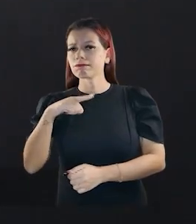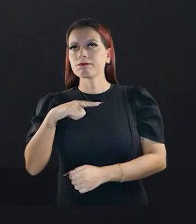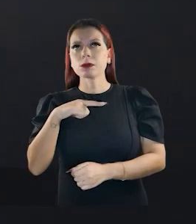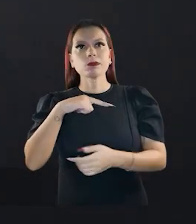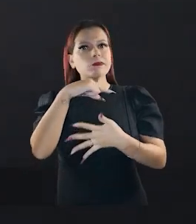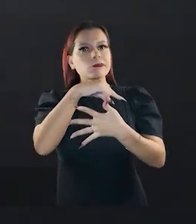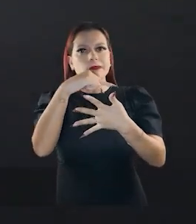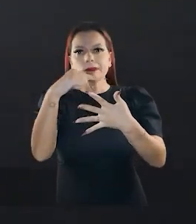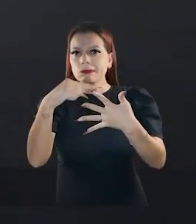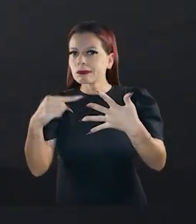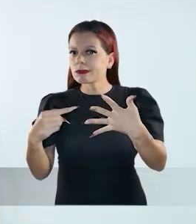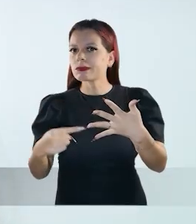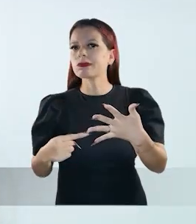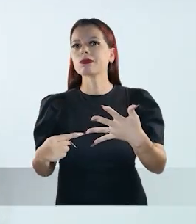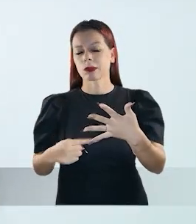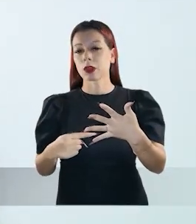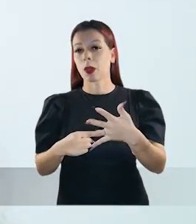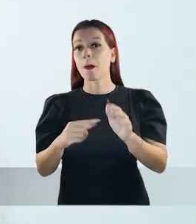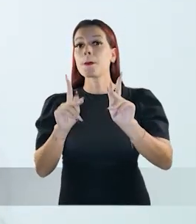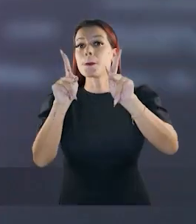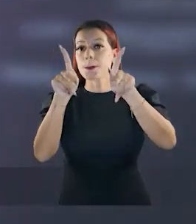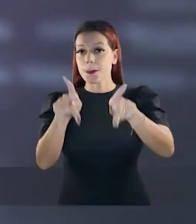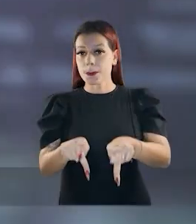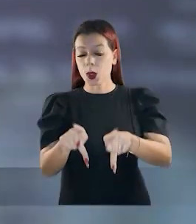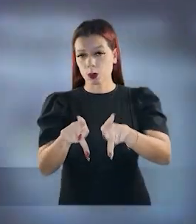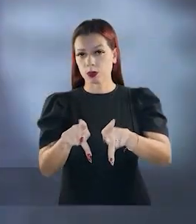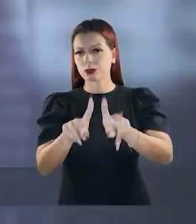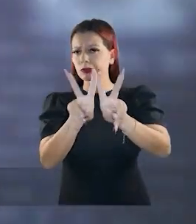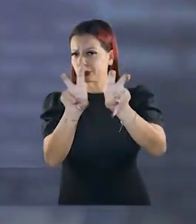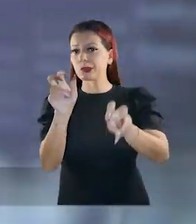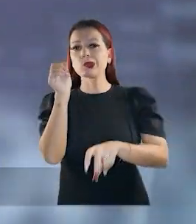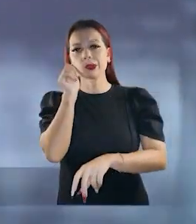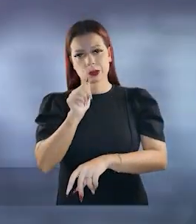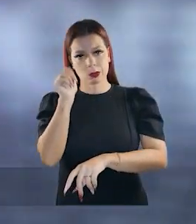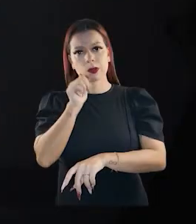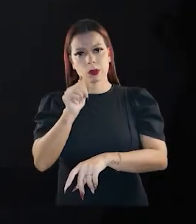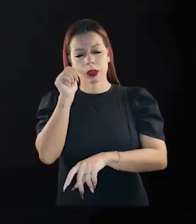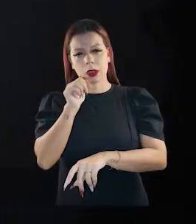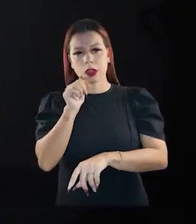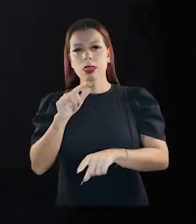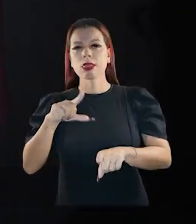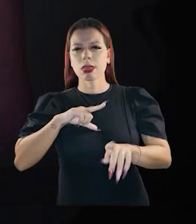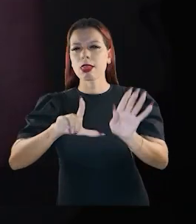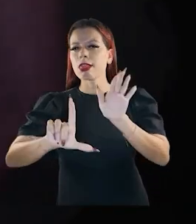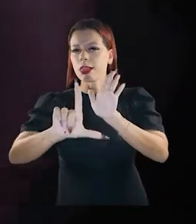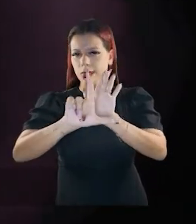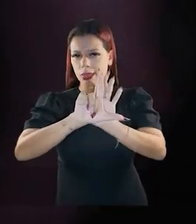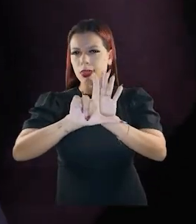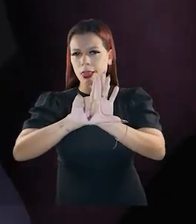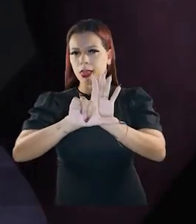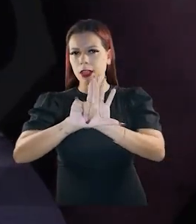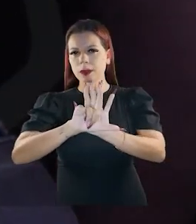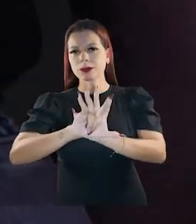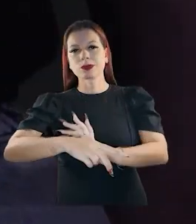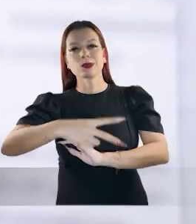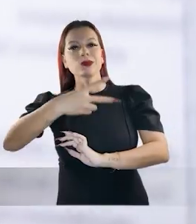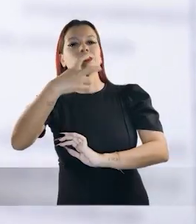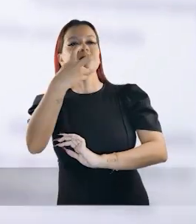Sul realizou centenas de ações e audiências públicas voltadas às mulheres, sancionando 58